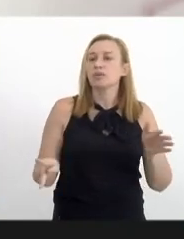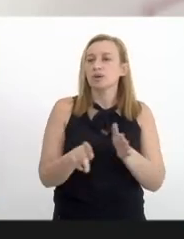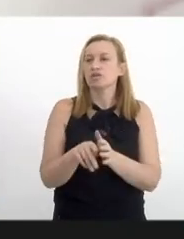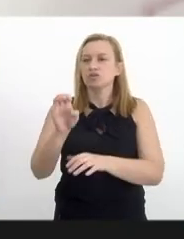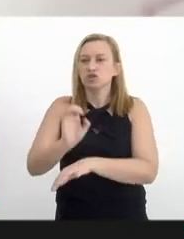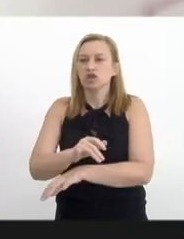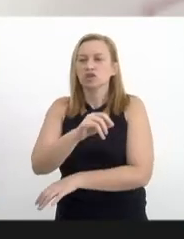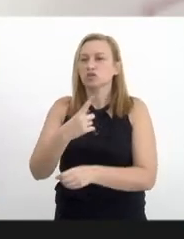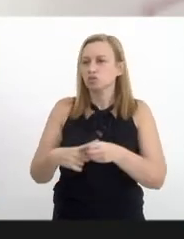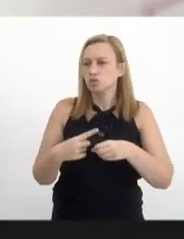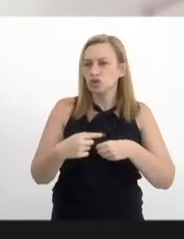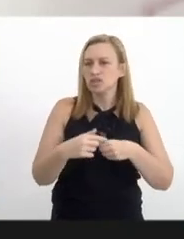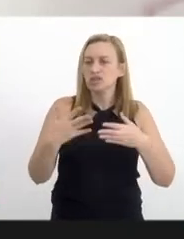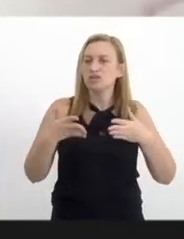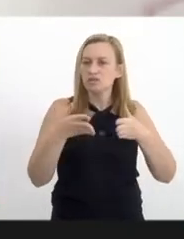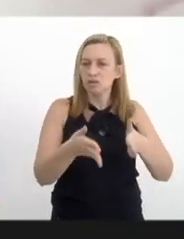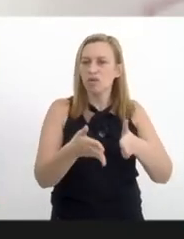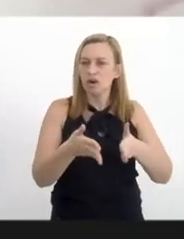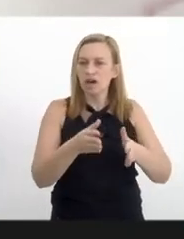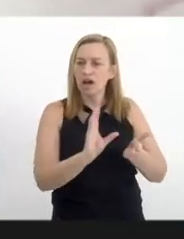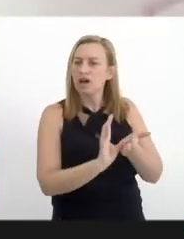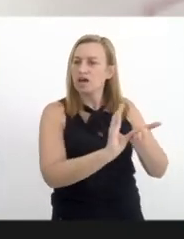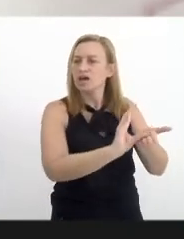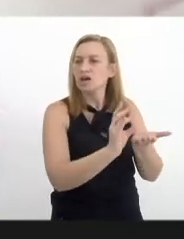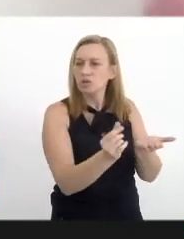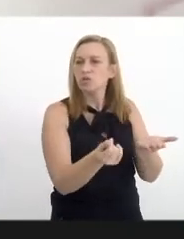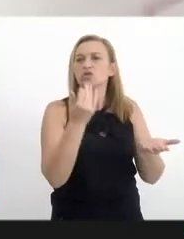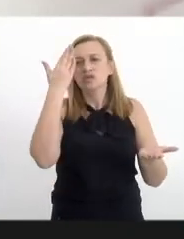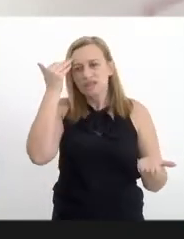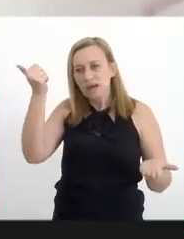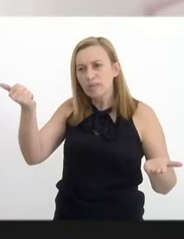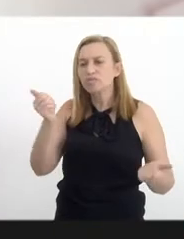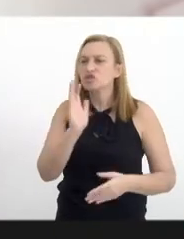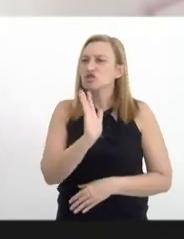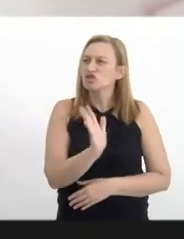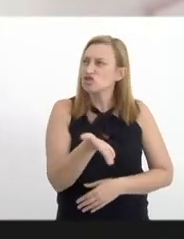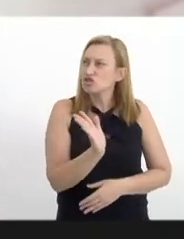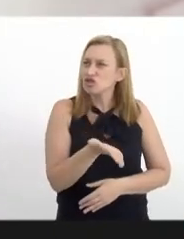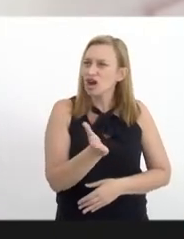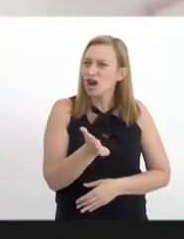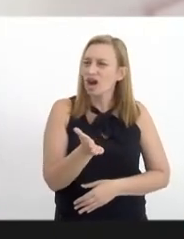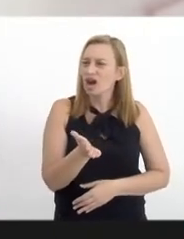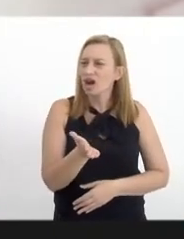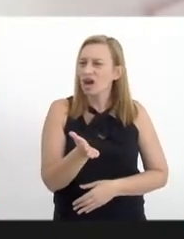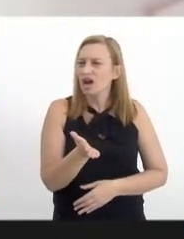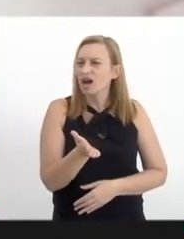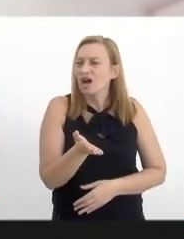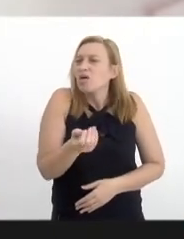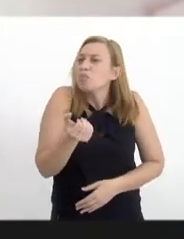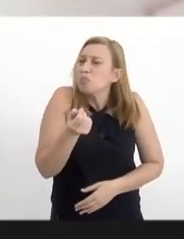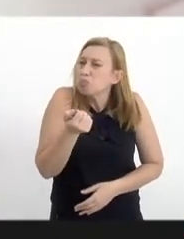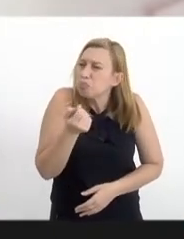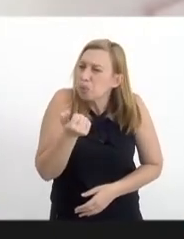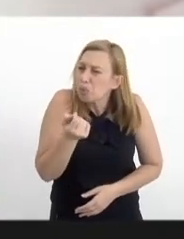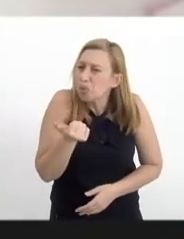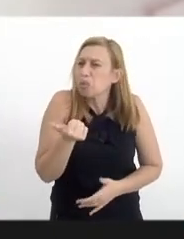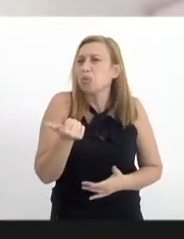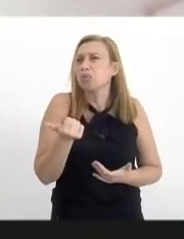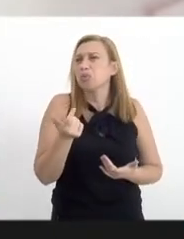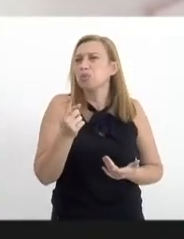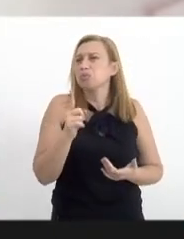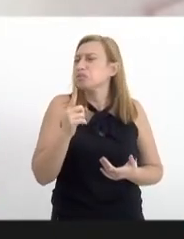do município de concentrar recursos que sabemos que já são escassos e muitas vezes assim, não